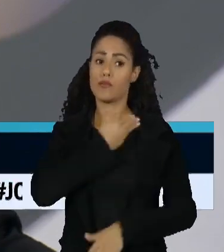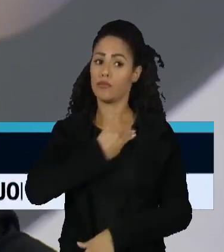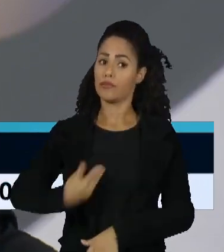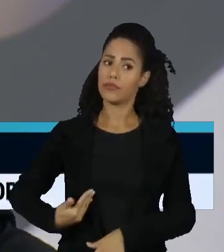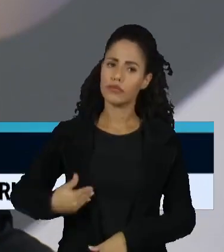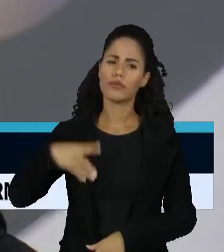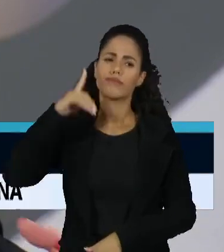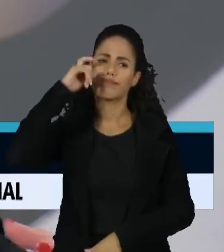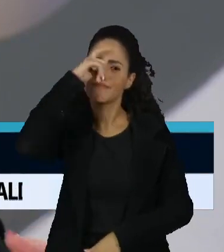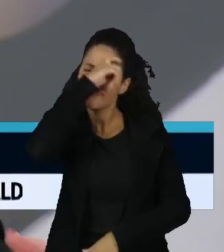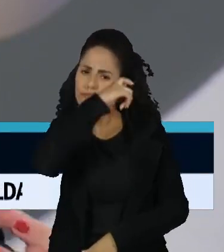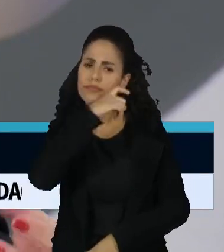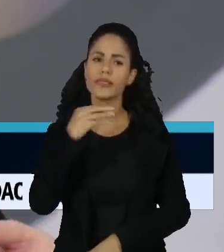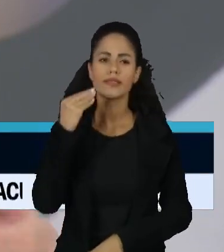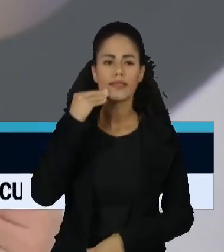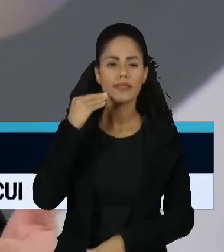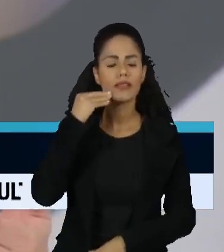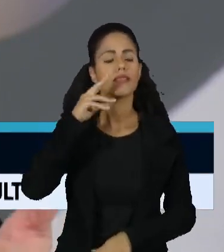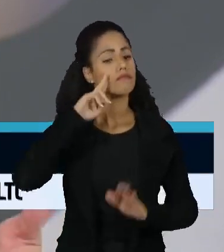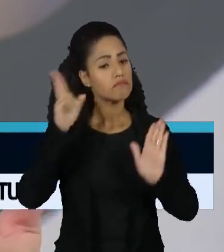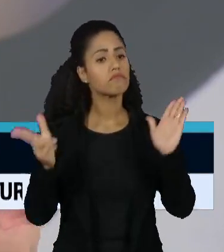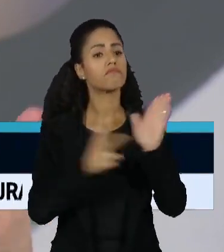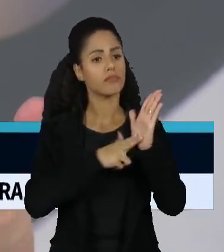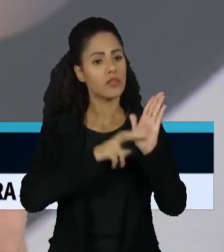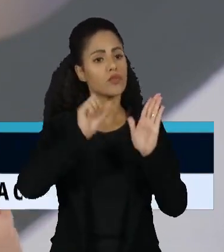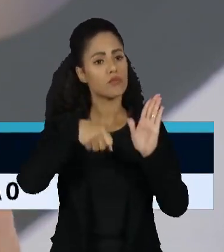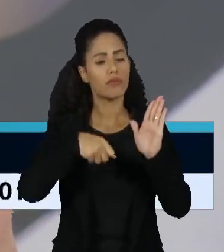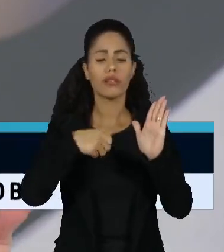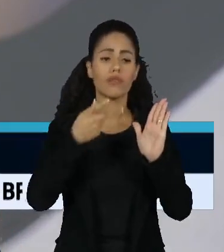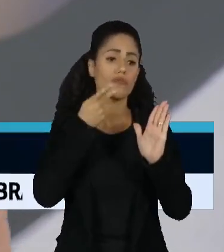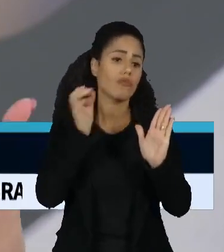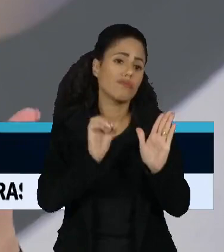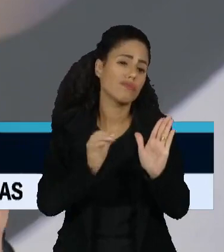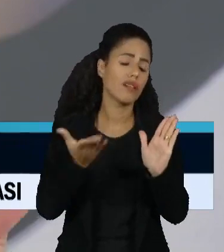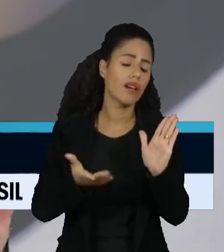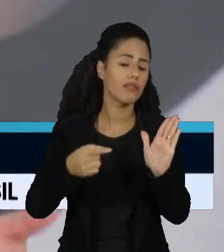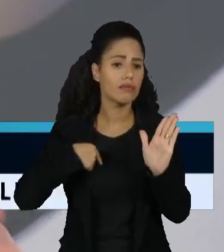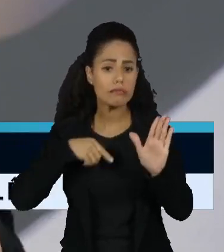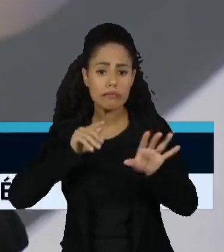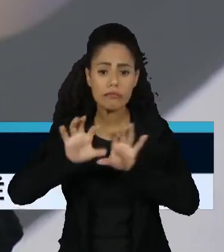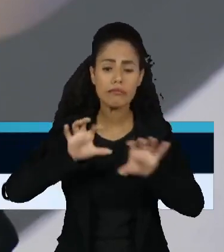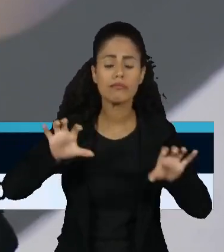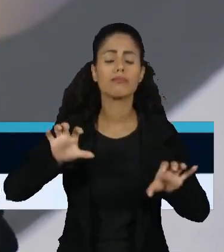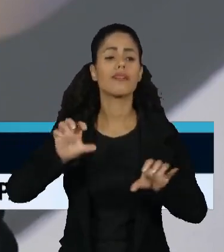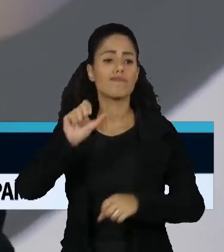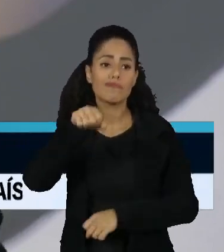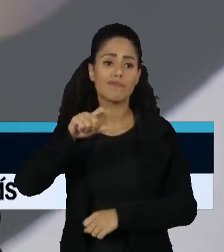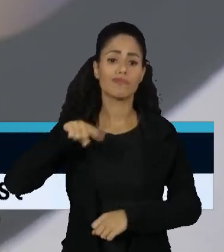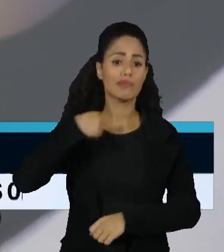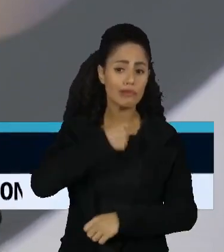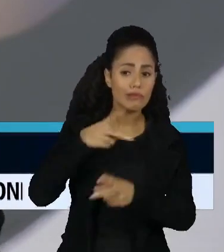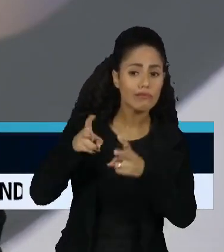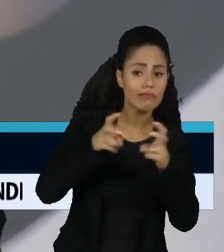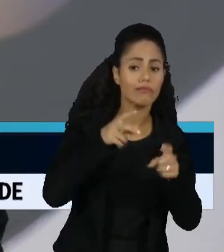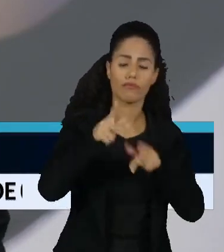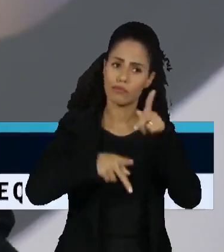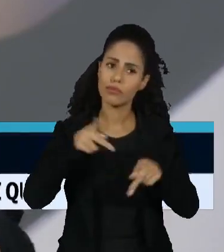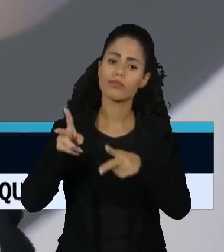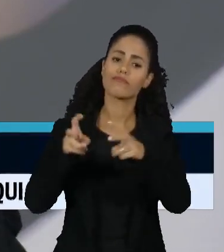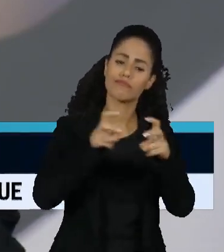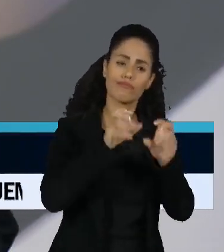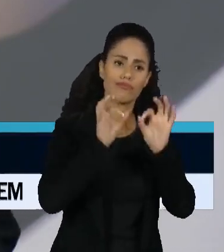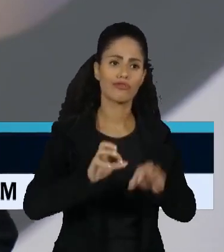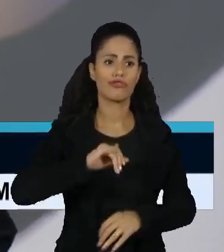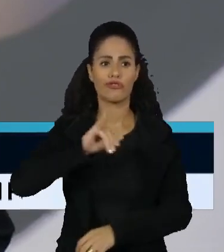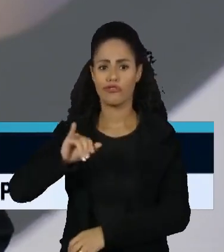ainda um pouco de dificuldade de admitir que essas pressões continuam sendo muito pesadas. O Jean